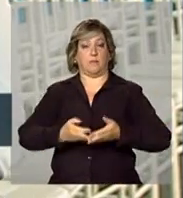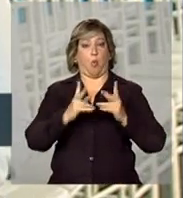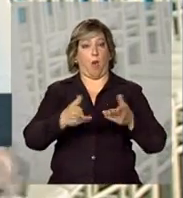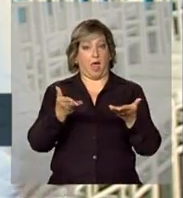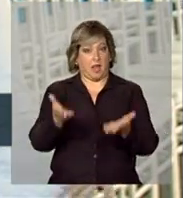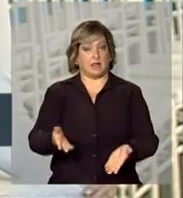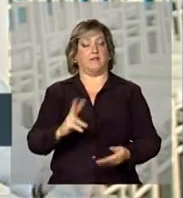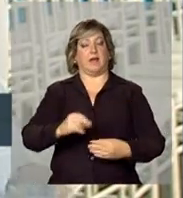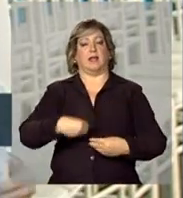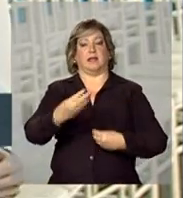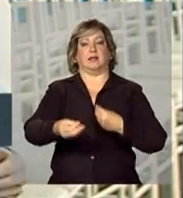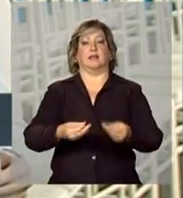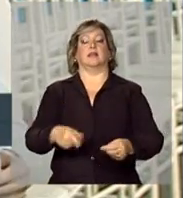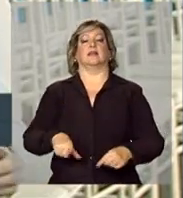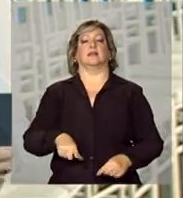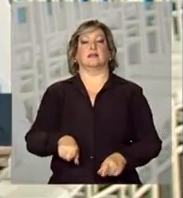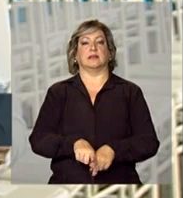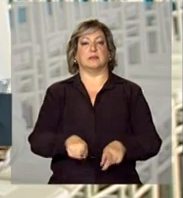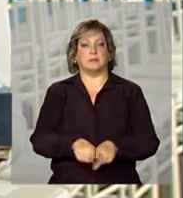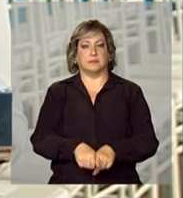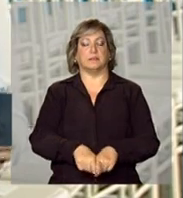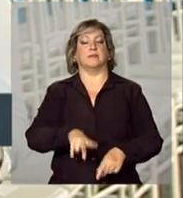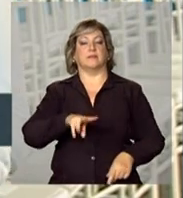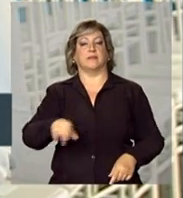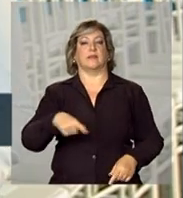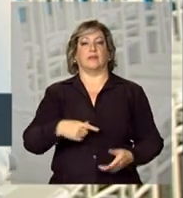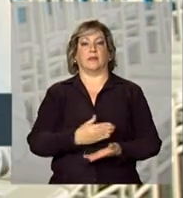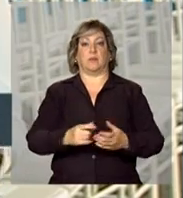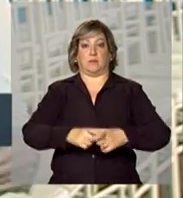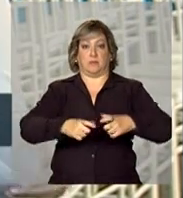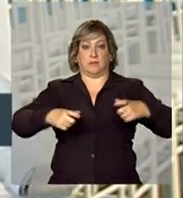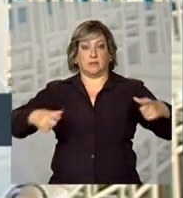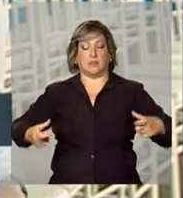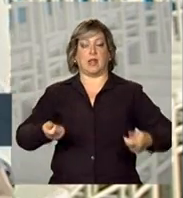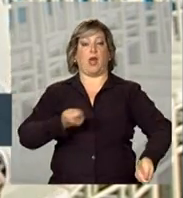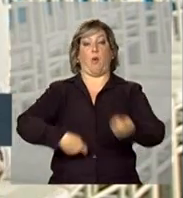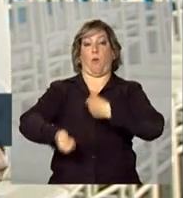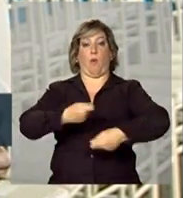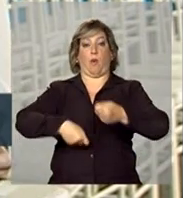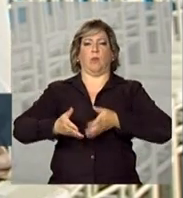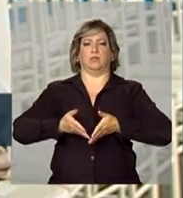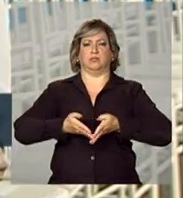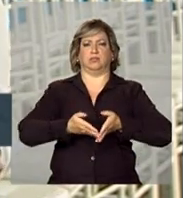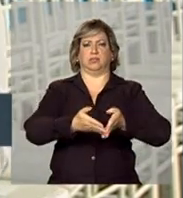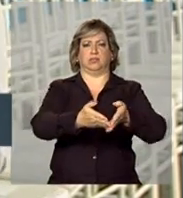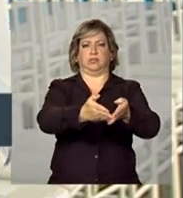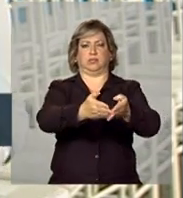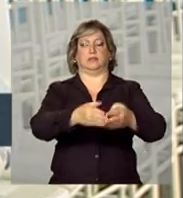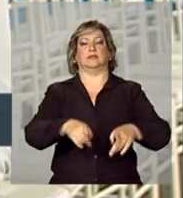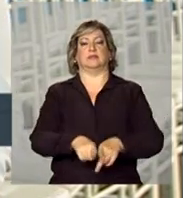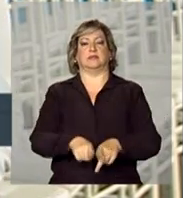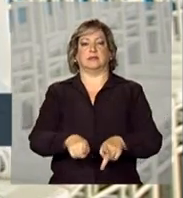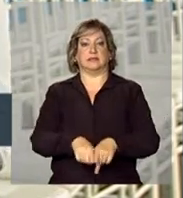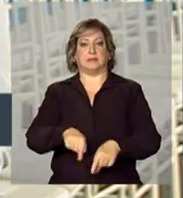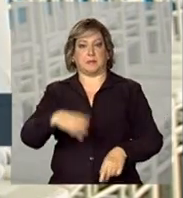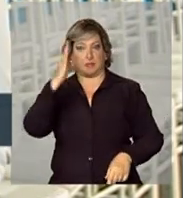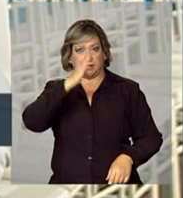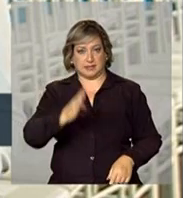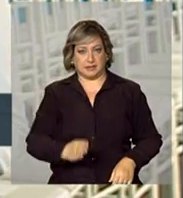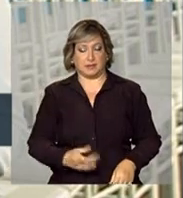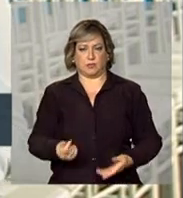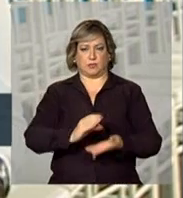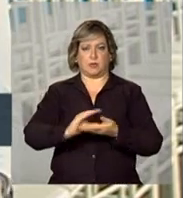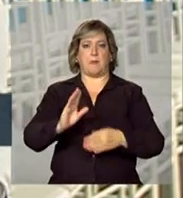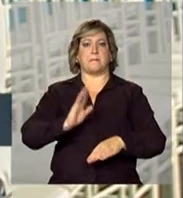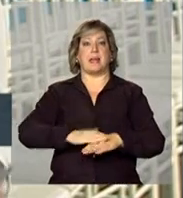programa vai modernizar e expandir essa frota, vai permitir o ressurgimento da indústria naval brasileira. O investimento total é